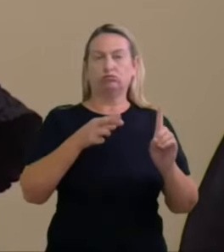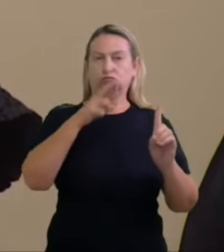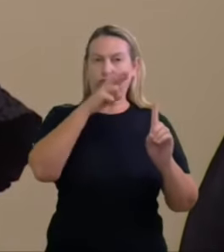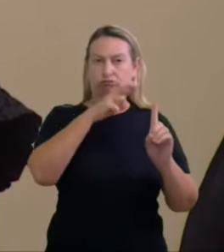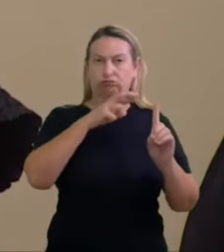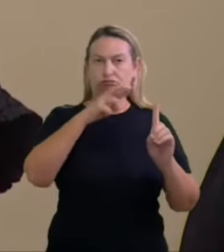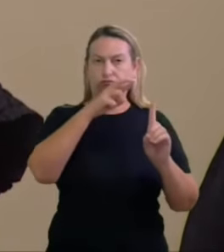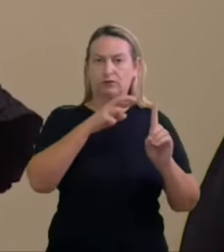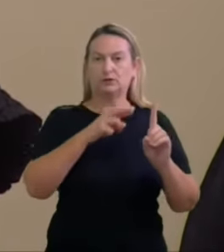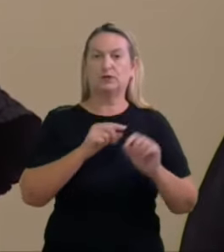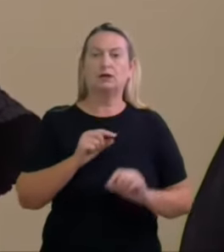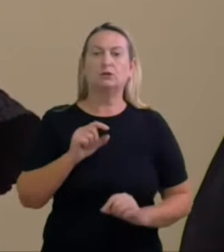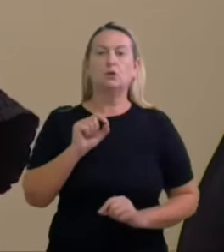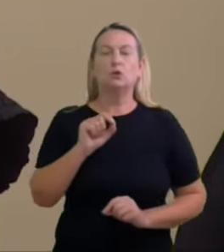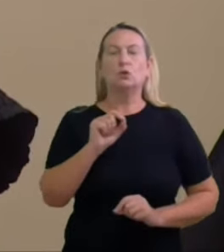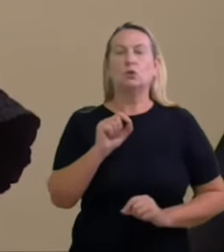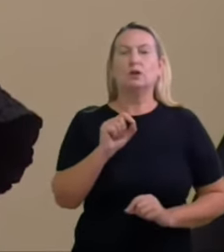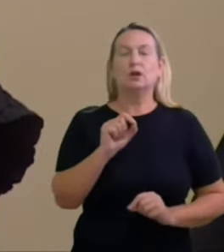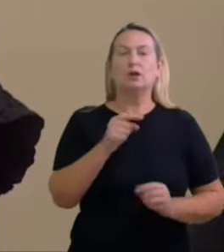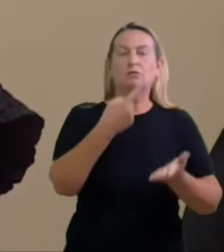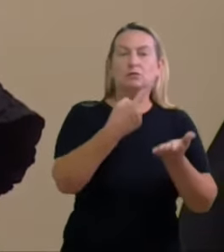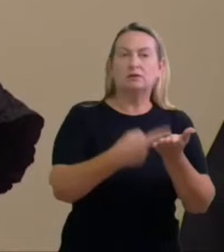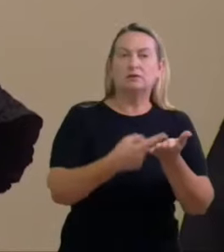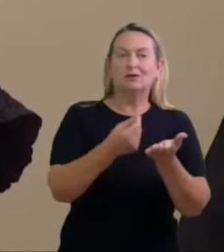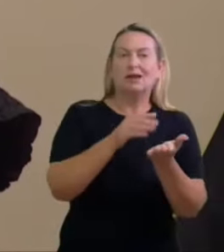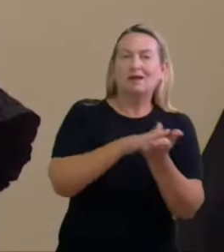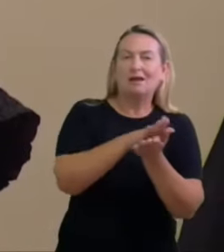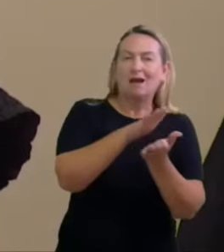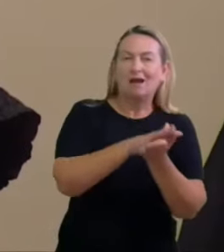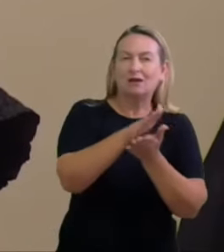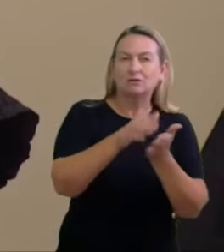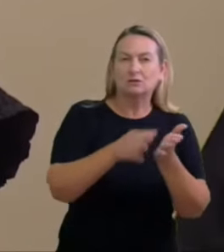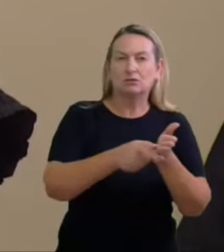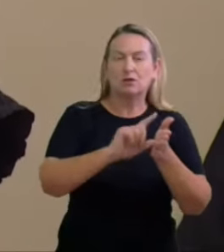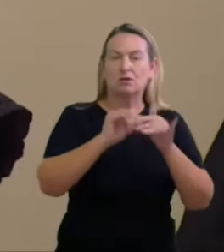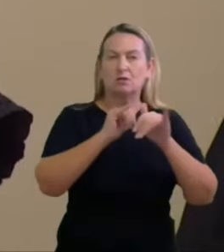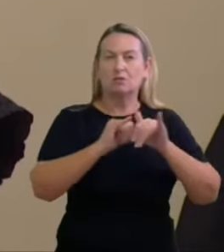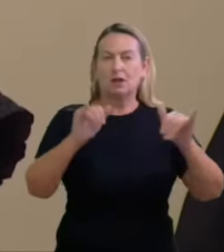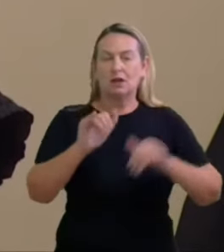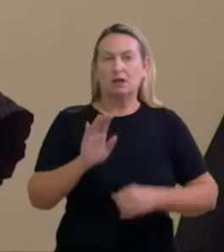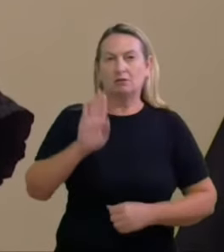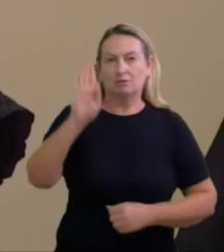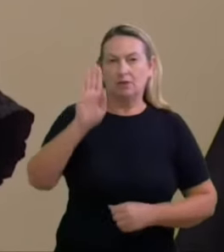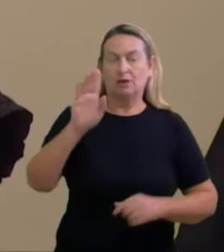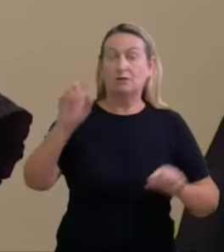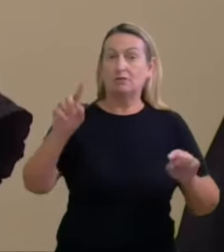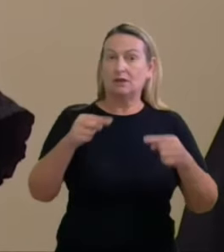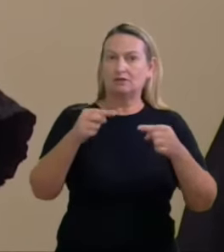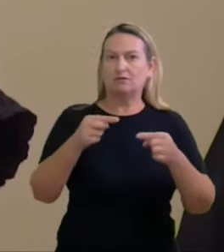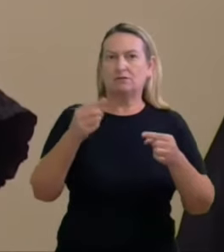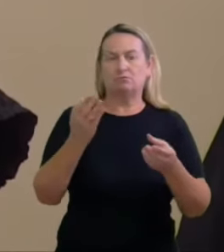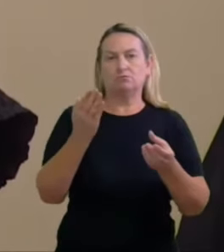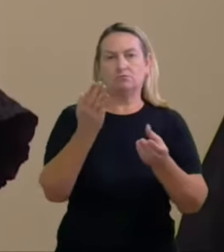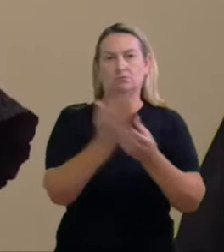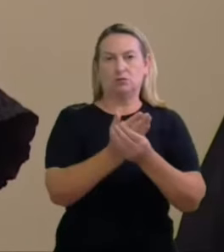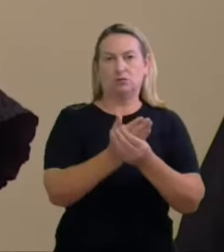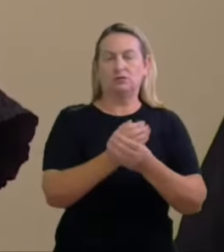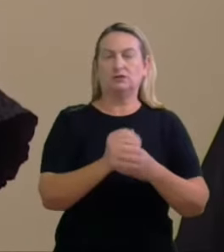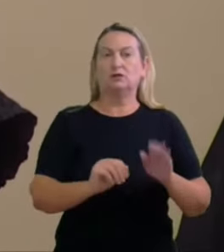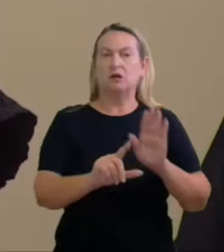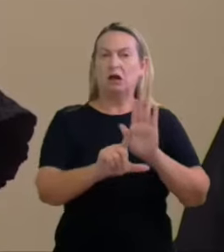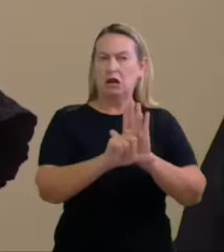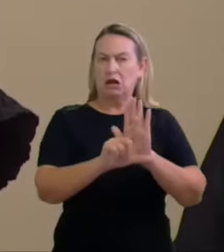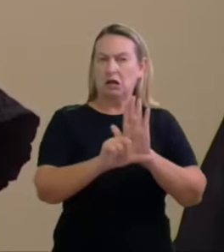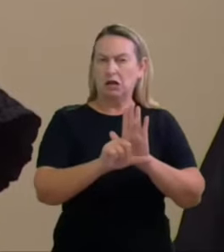no que consistem gastos de pré-campanha o principal desafio deste processo nem a legislação eleitoral